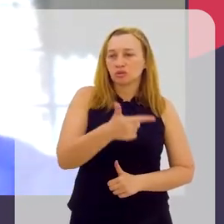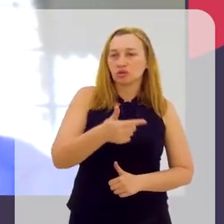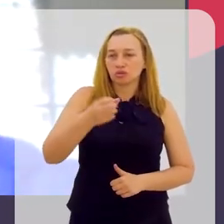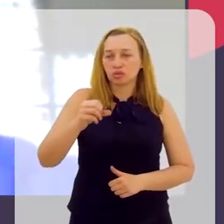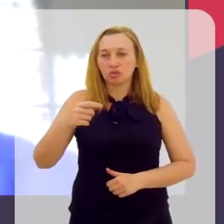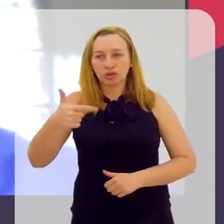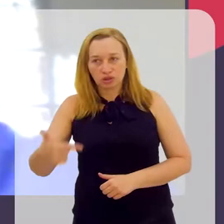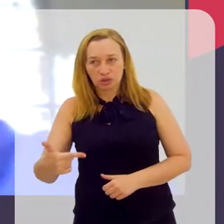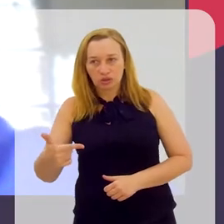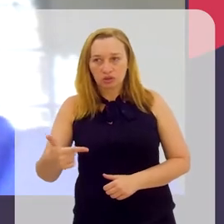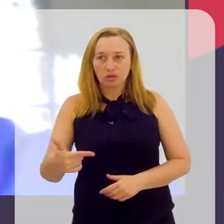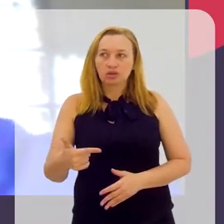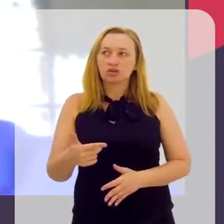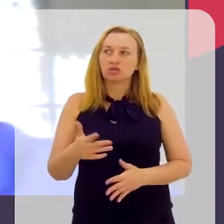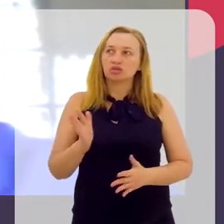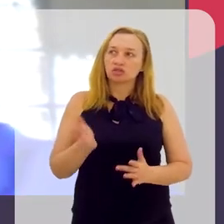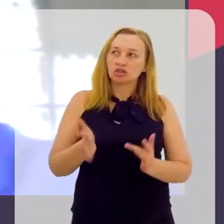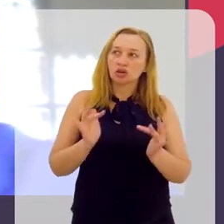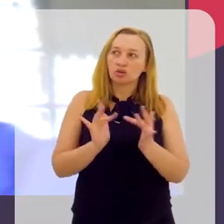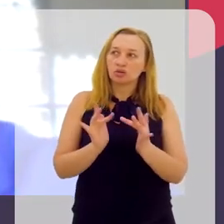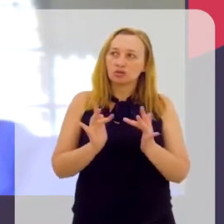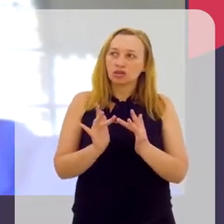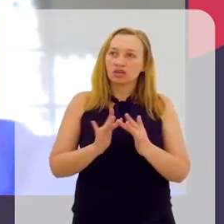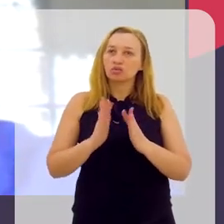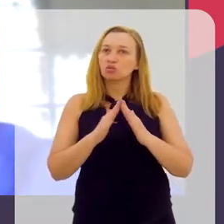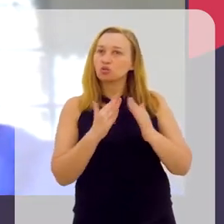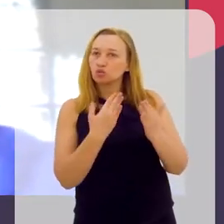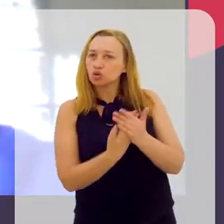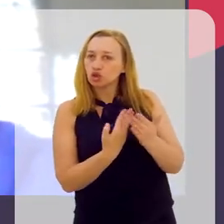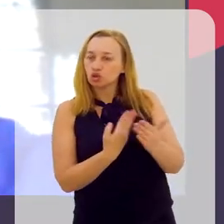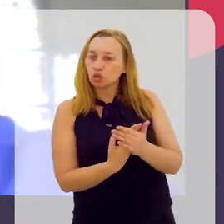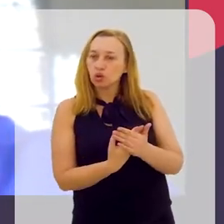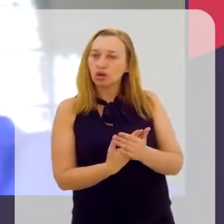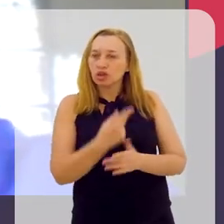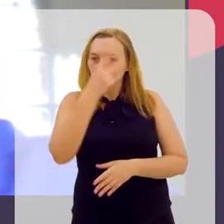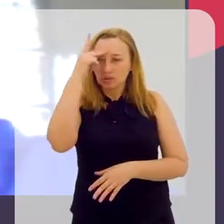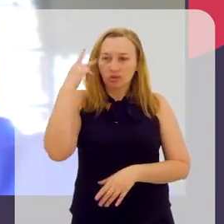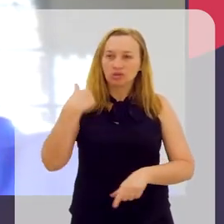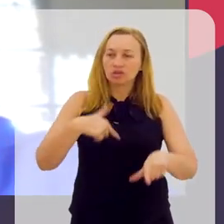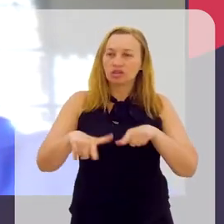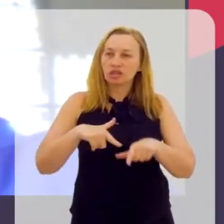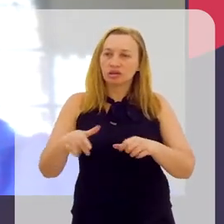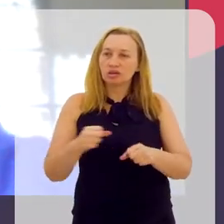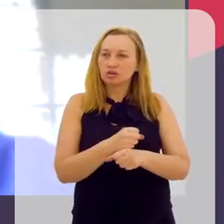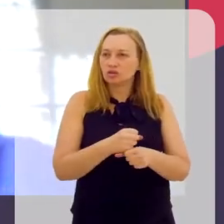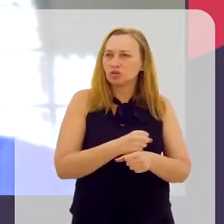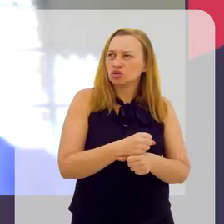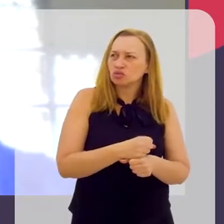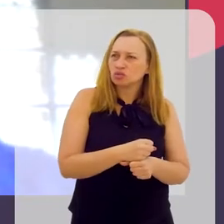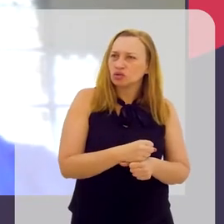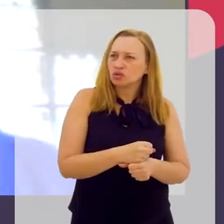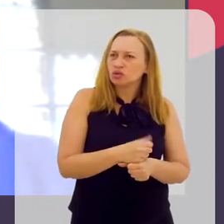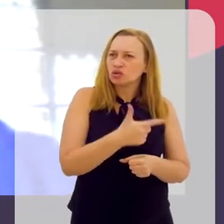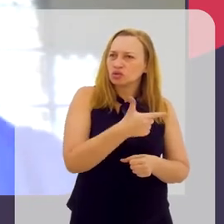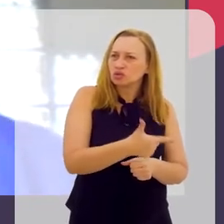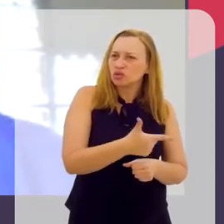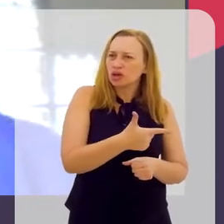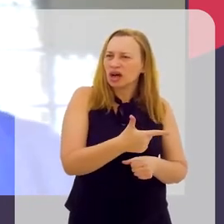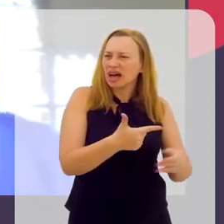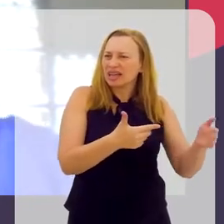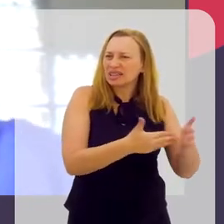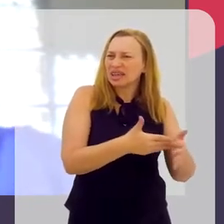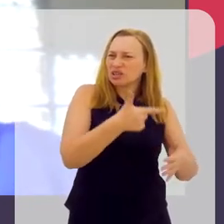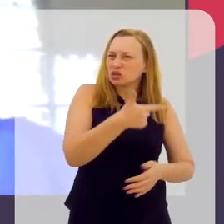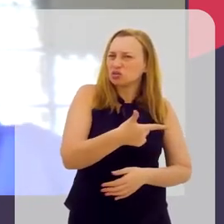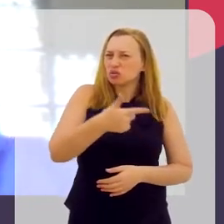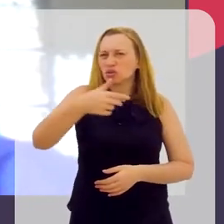2002, já peguei contatos com as escolas do pessoal que trabalhou de 2002 até